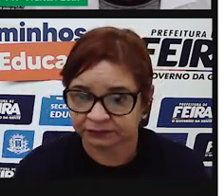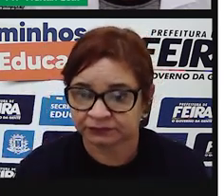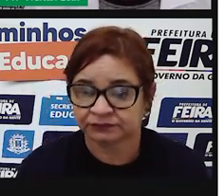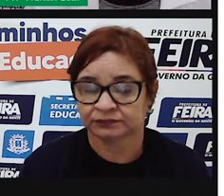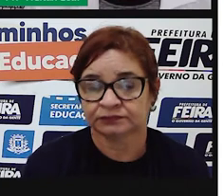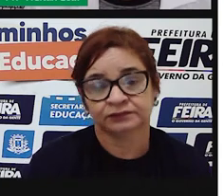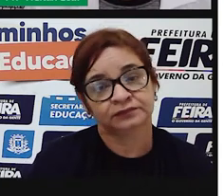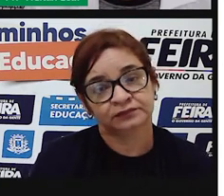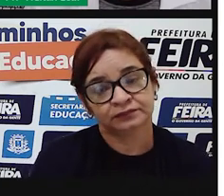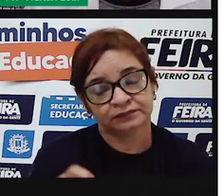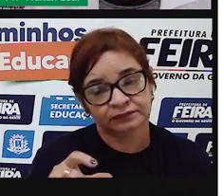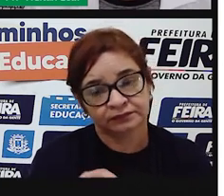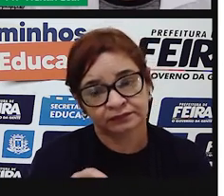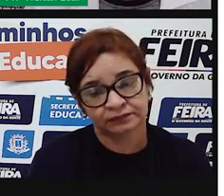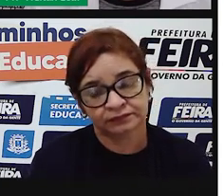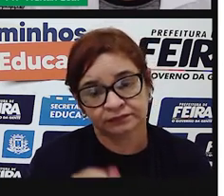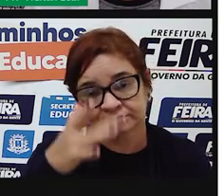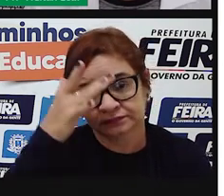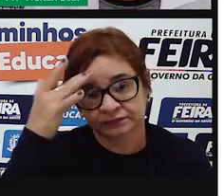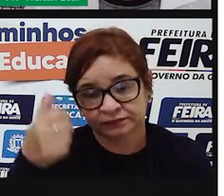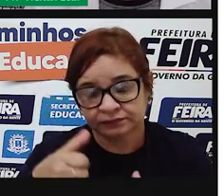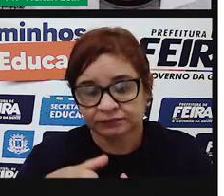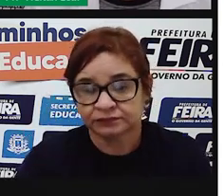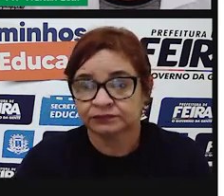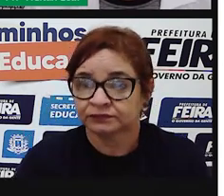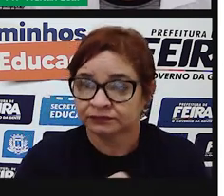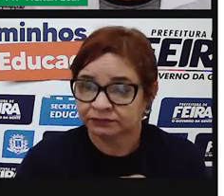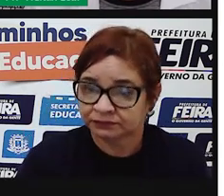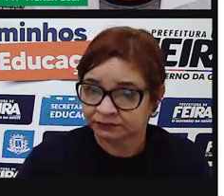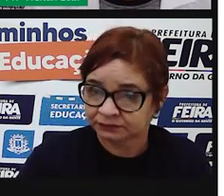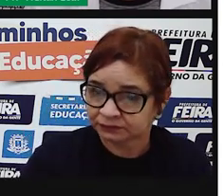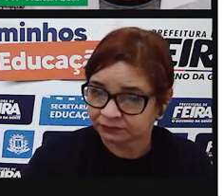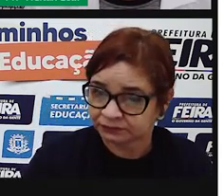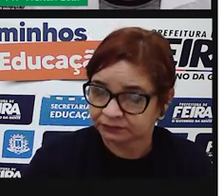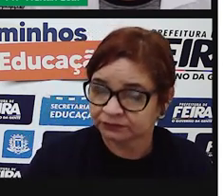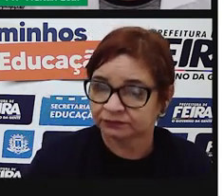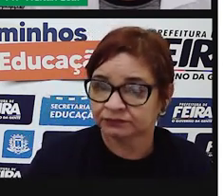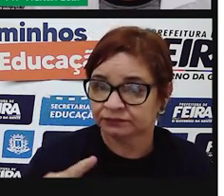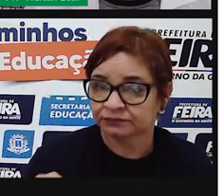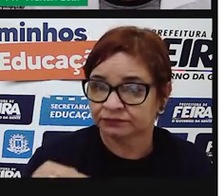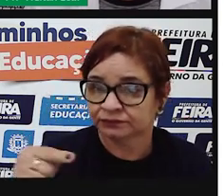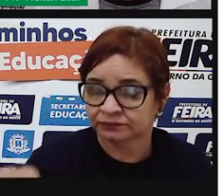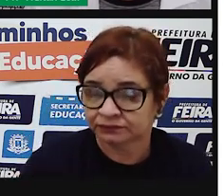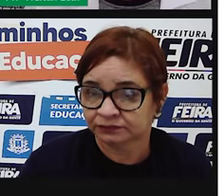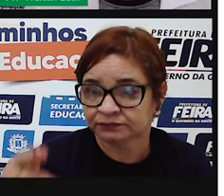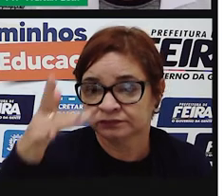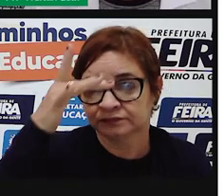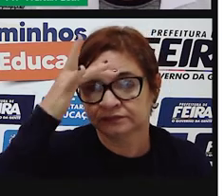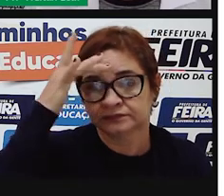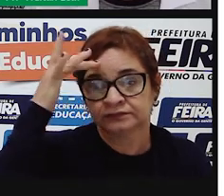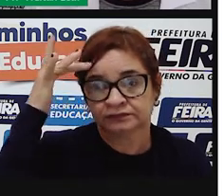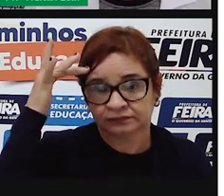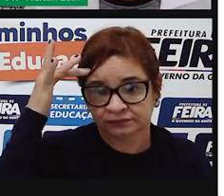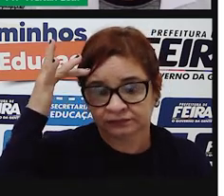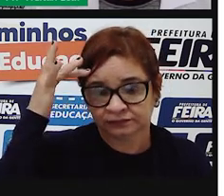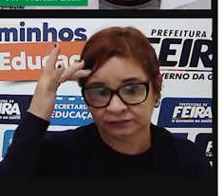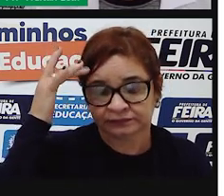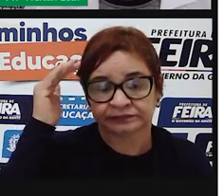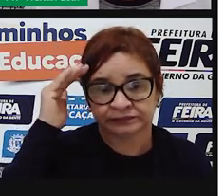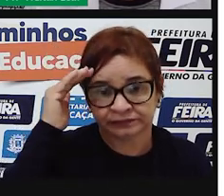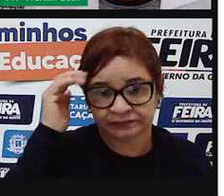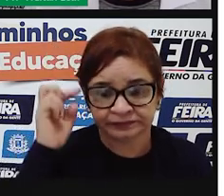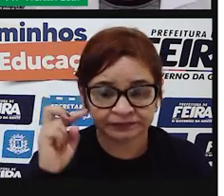E quem está escrevendo essa expressão utilizou esta frase de outra pessoa. Aí se utiliza, entre aspas,